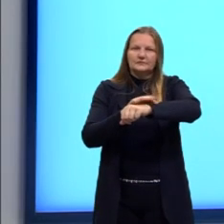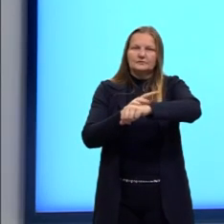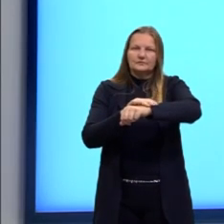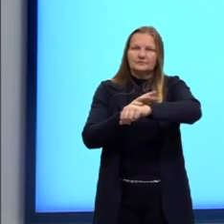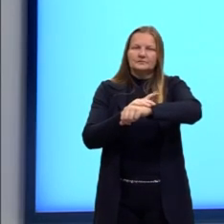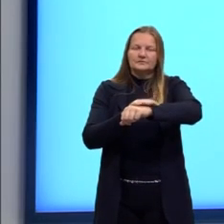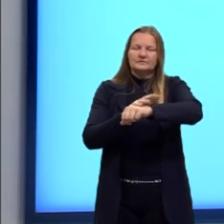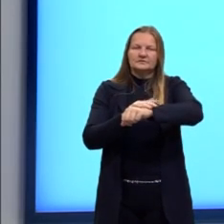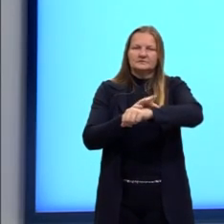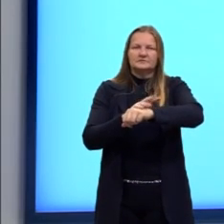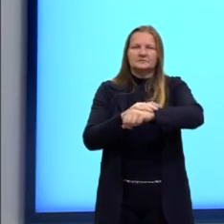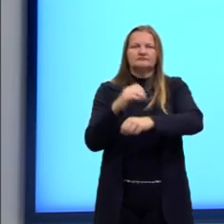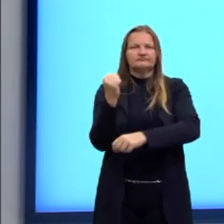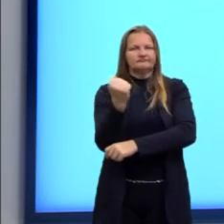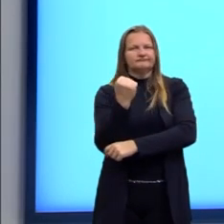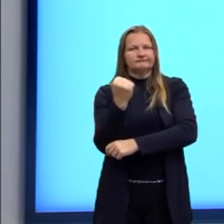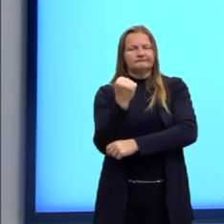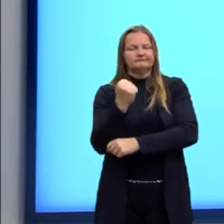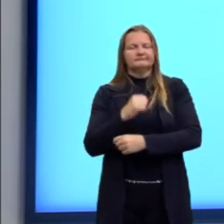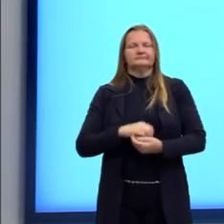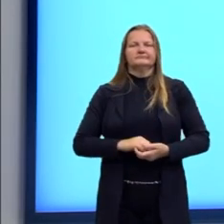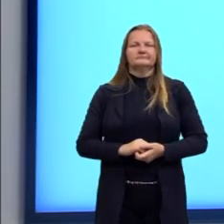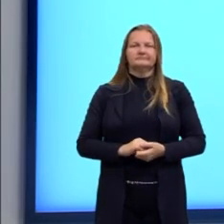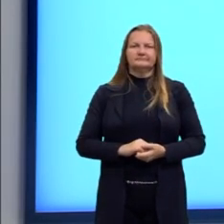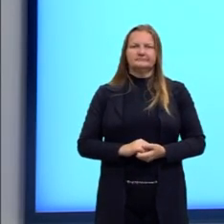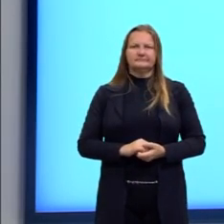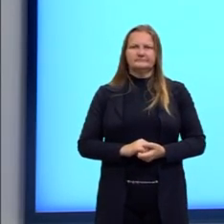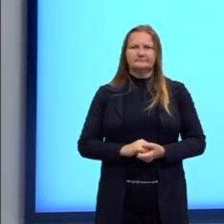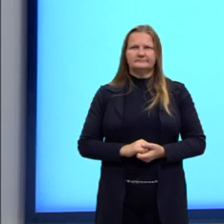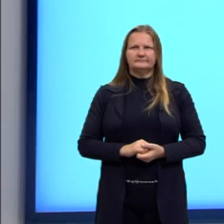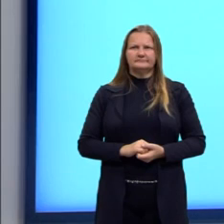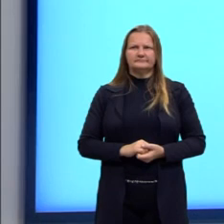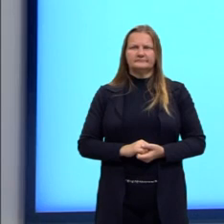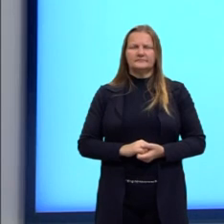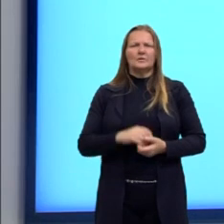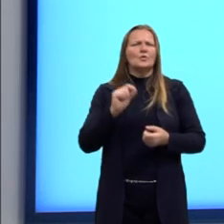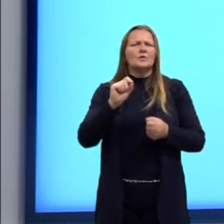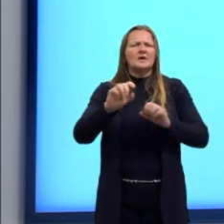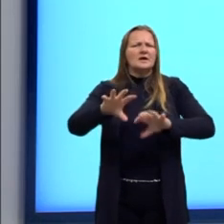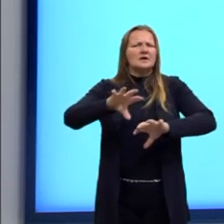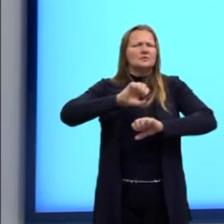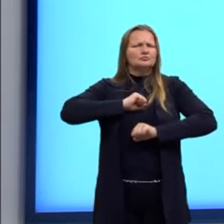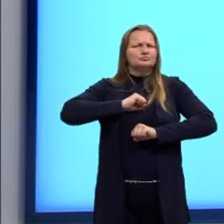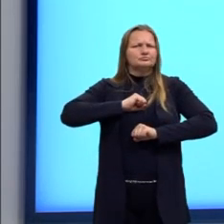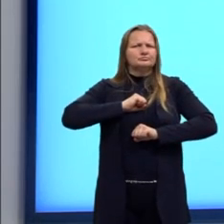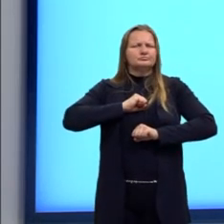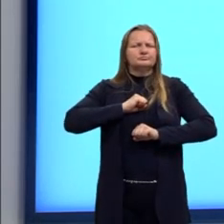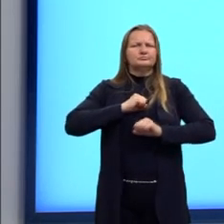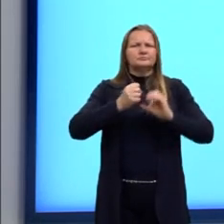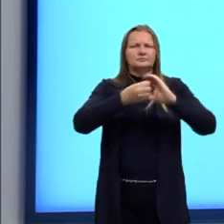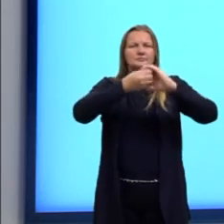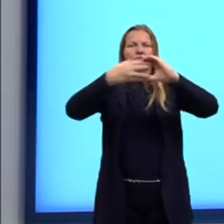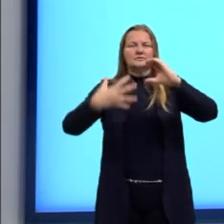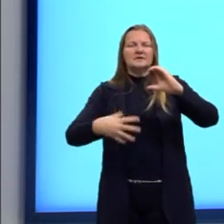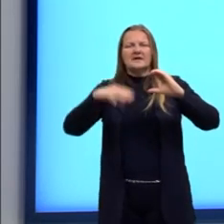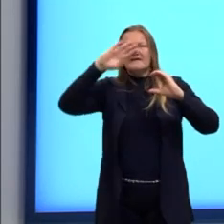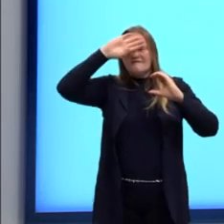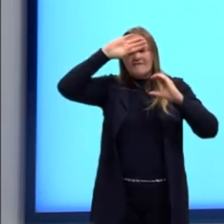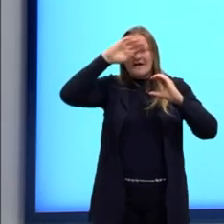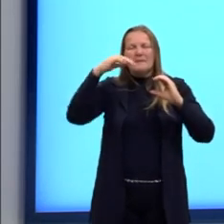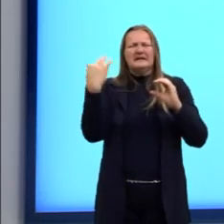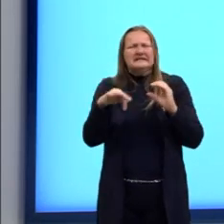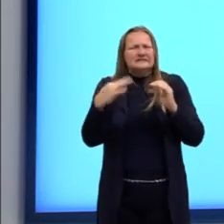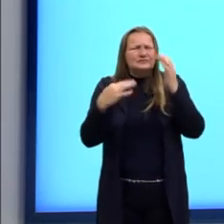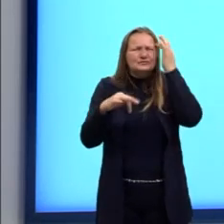contato aí dessa água de alguma enchente. O sintoma da leptospirose, então, é a febre, dor de cabeça,